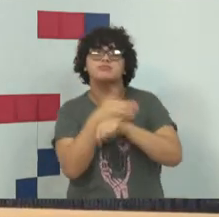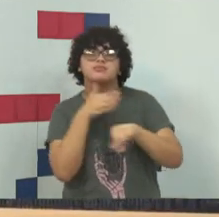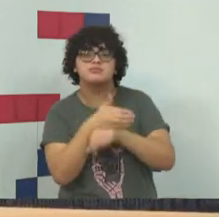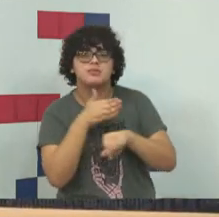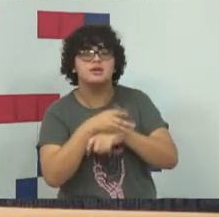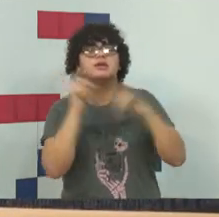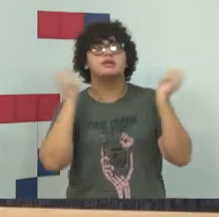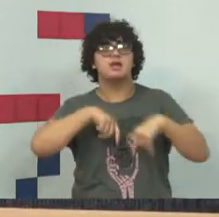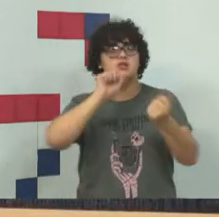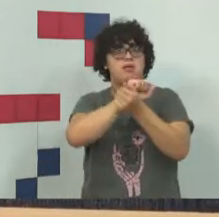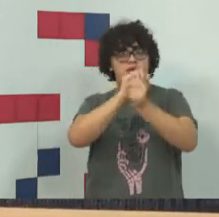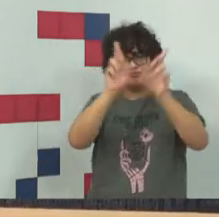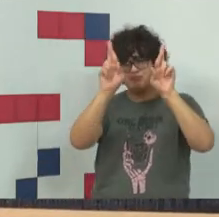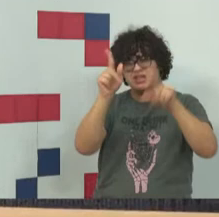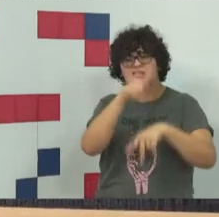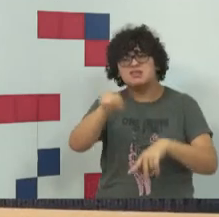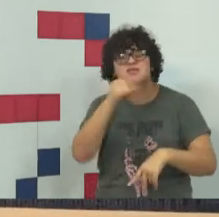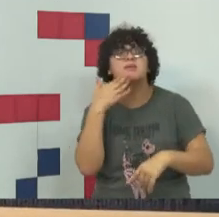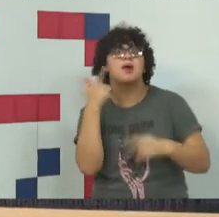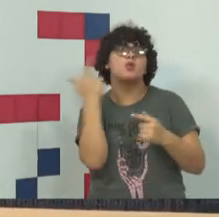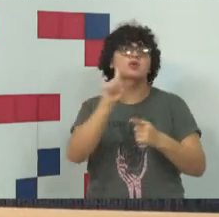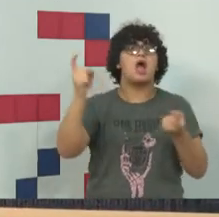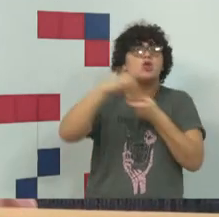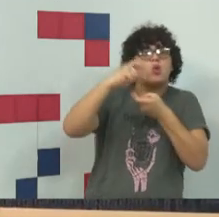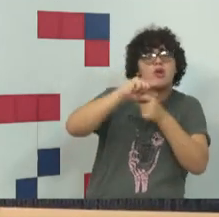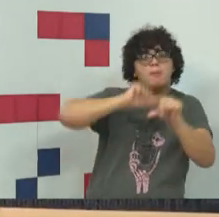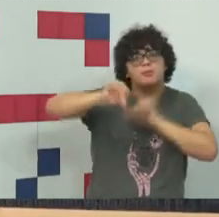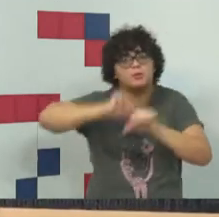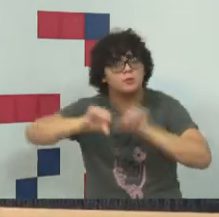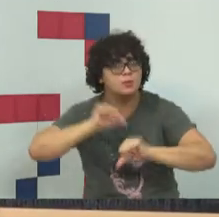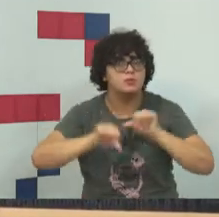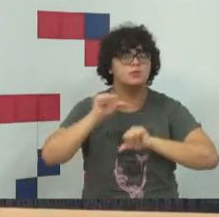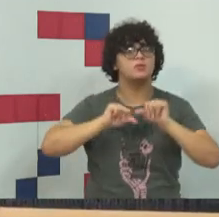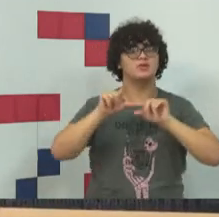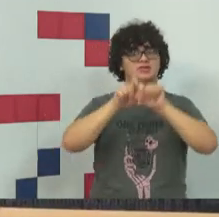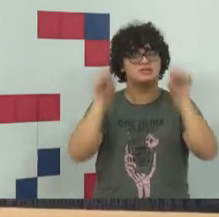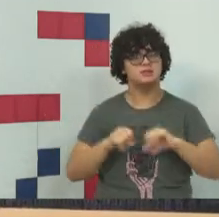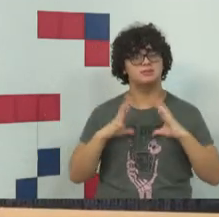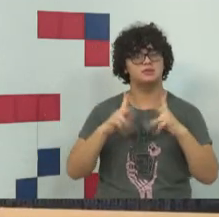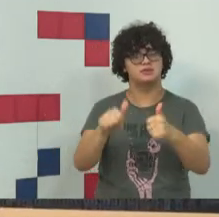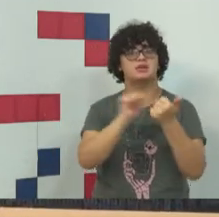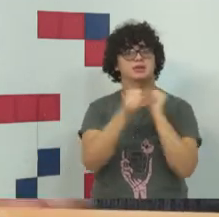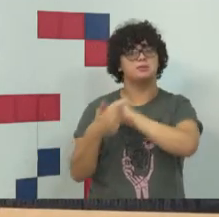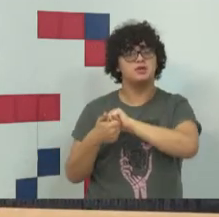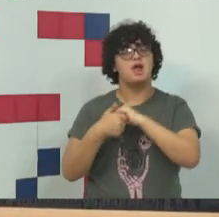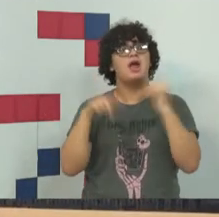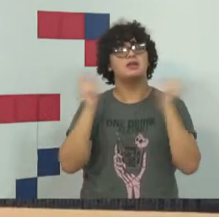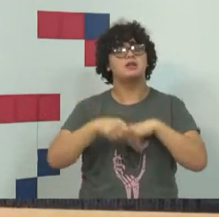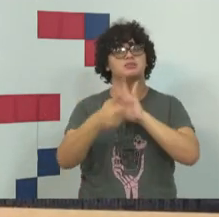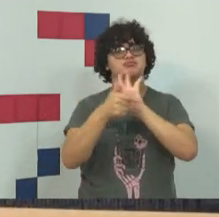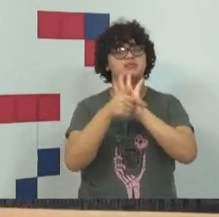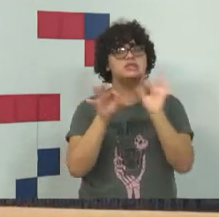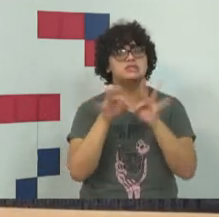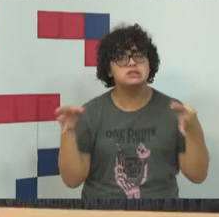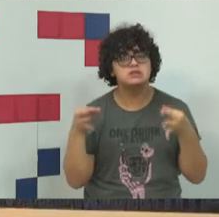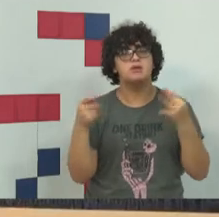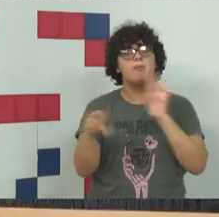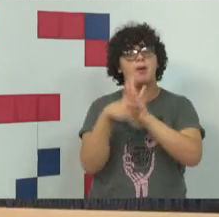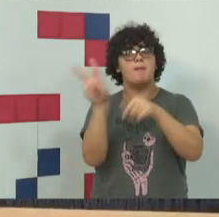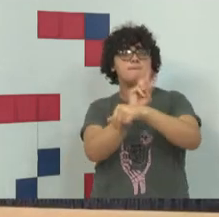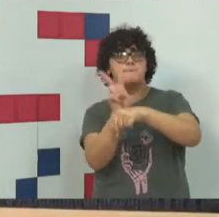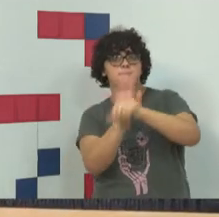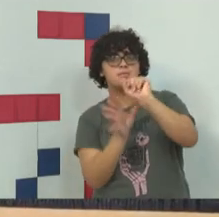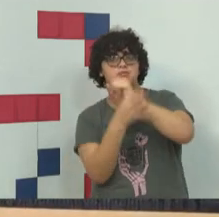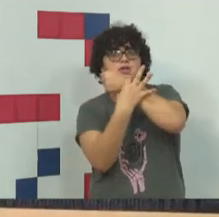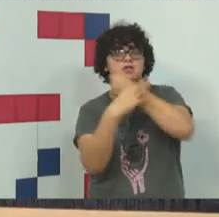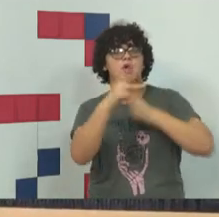não esperar que o legislador atualize a legislação, e sim, normas de grau menor, como portarias, a exemplo